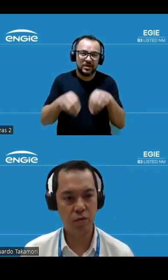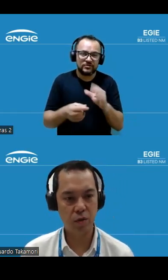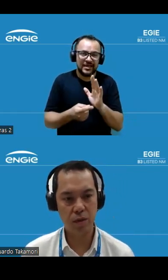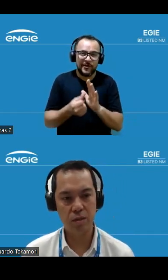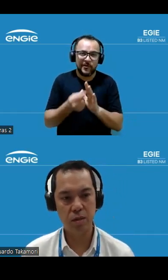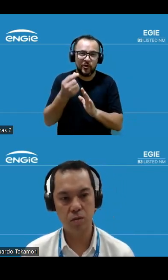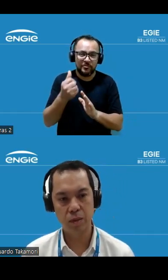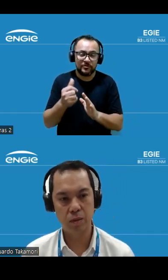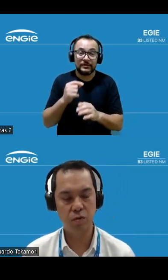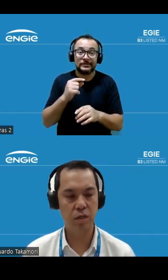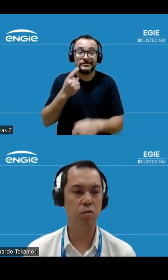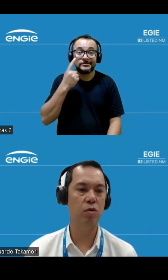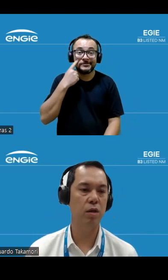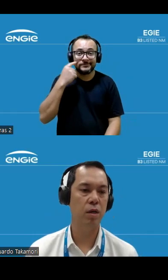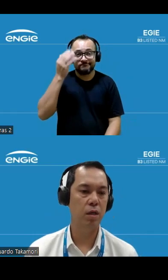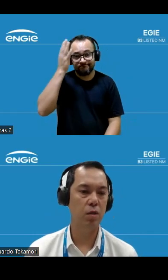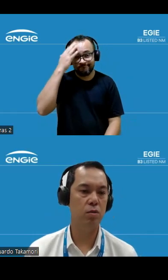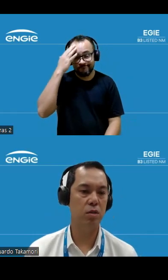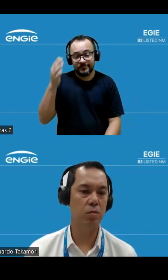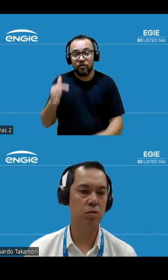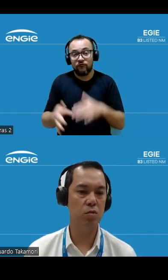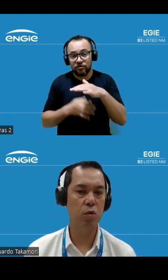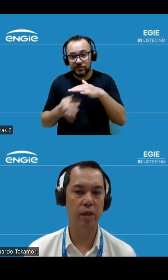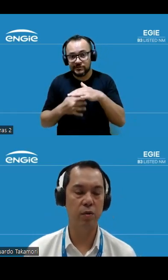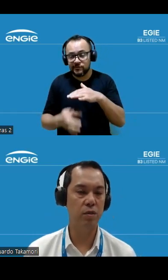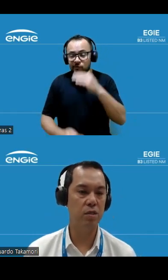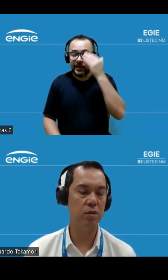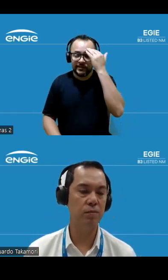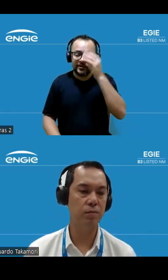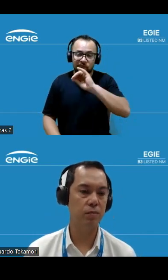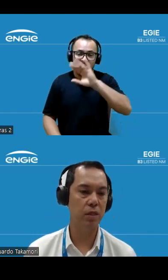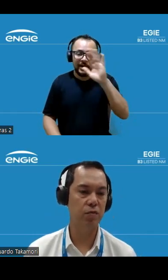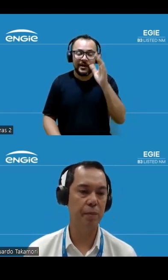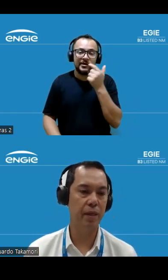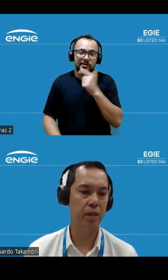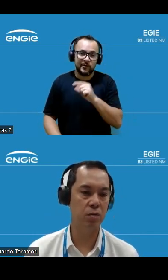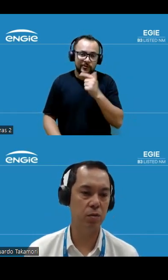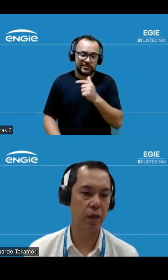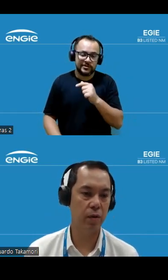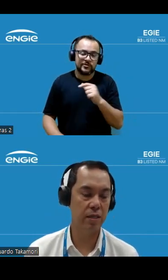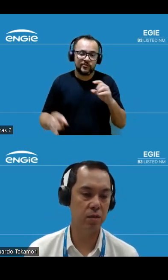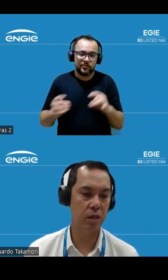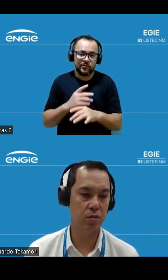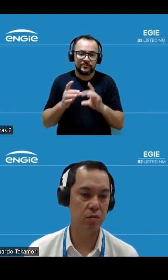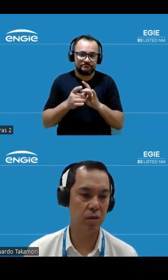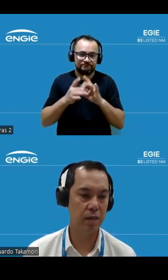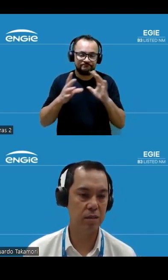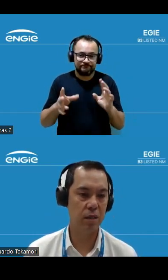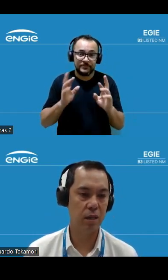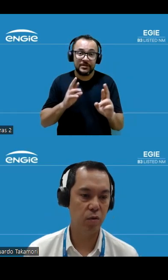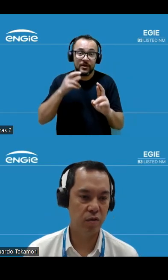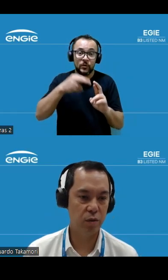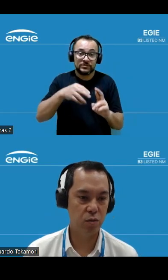finalmente, foi reconhecido pelo fornecedor e conseguimos concluir a negociação, de forma que a gente reconheceu, nesse segundo